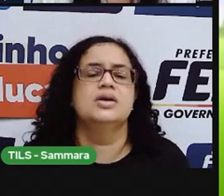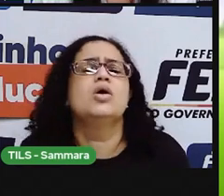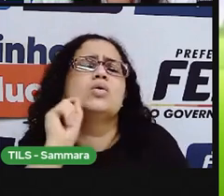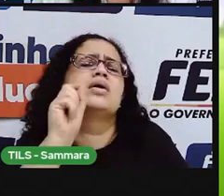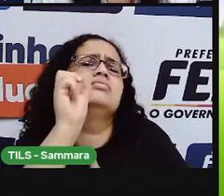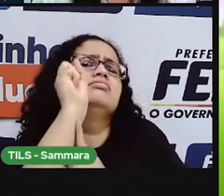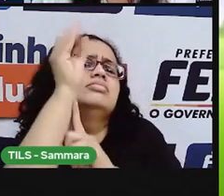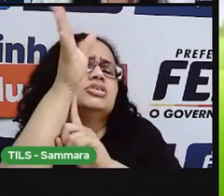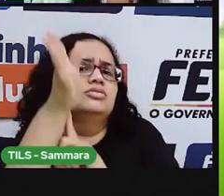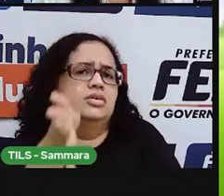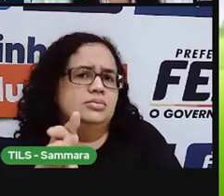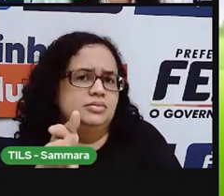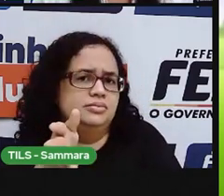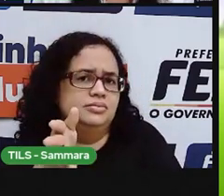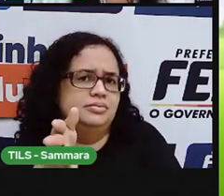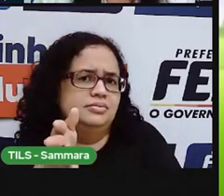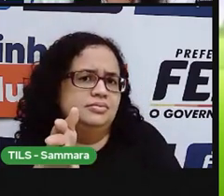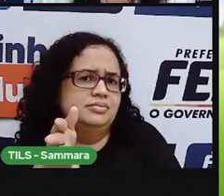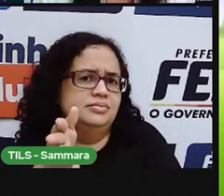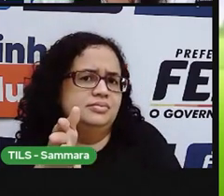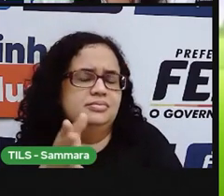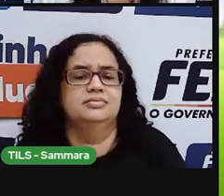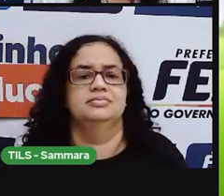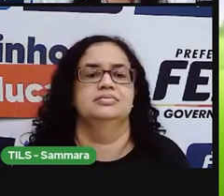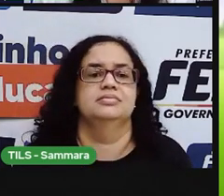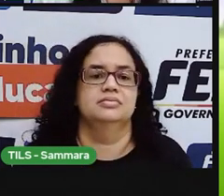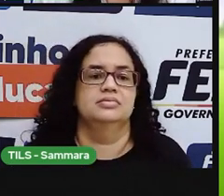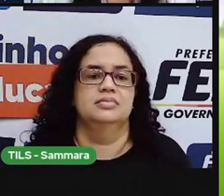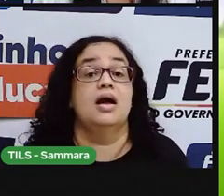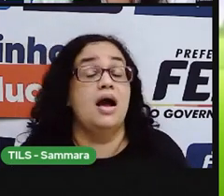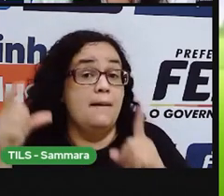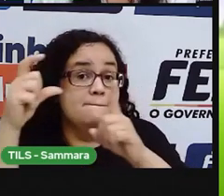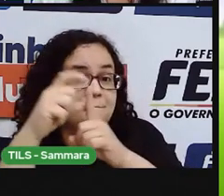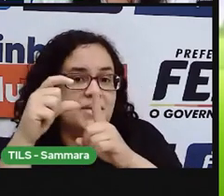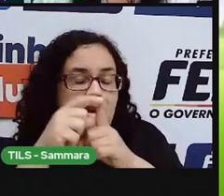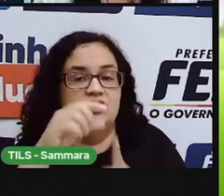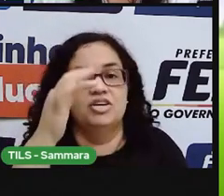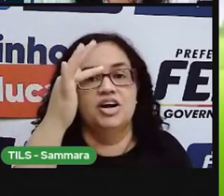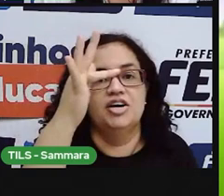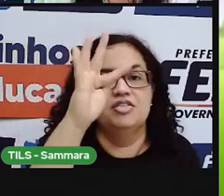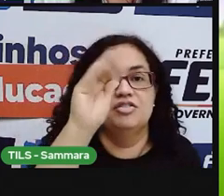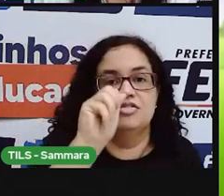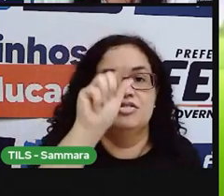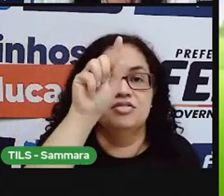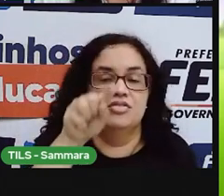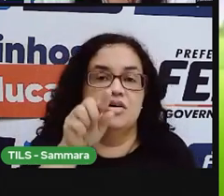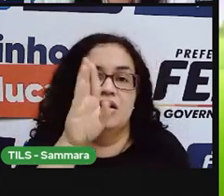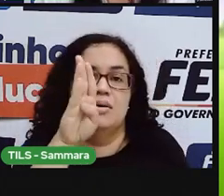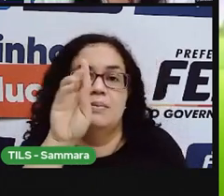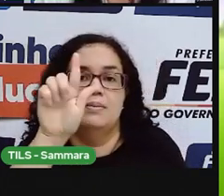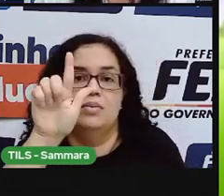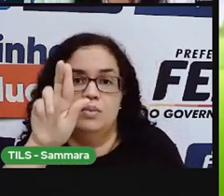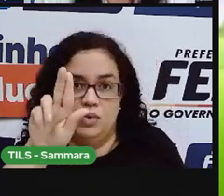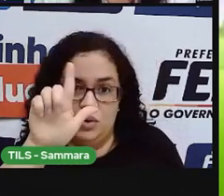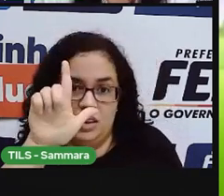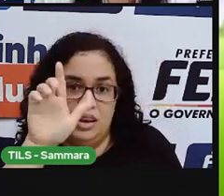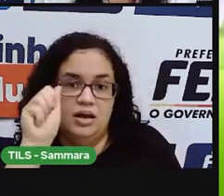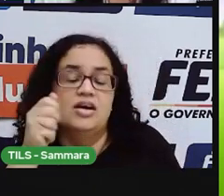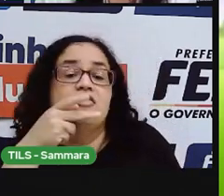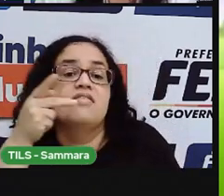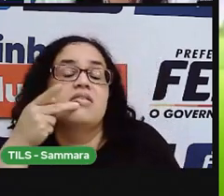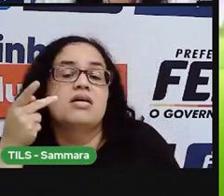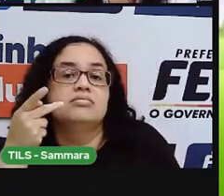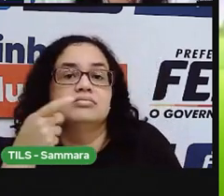O que são fábulas? A palavra fábula, ela vem do latim